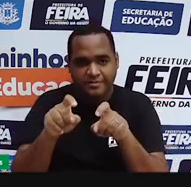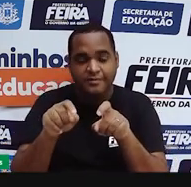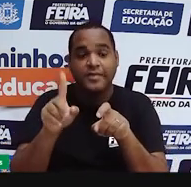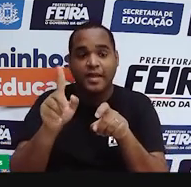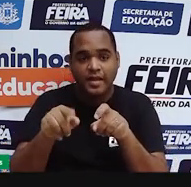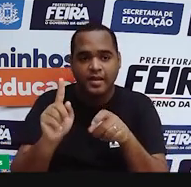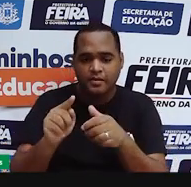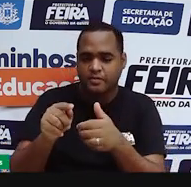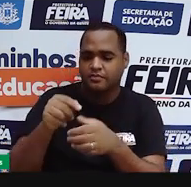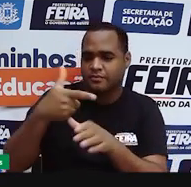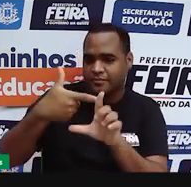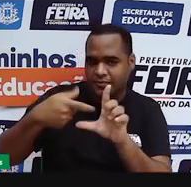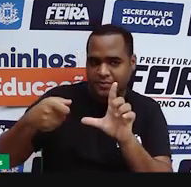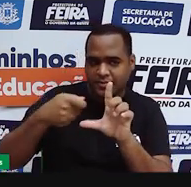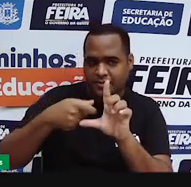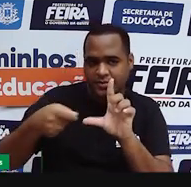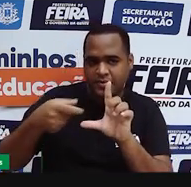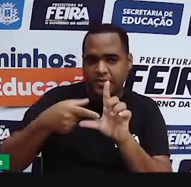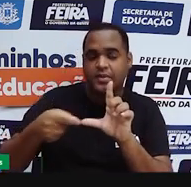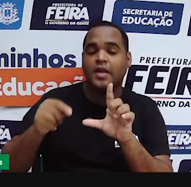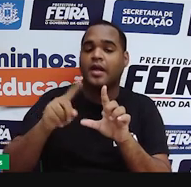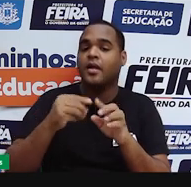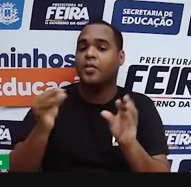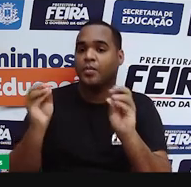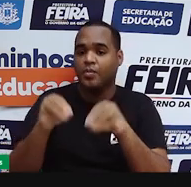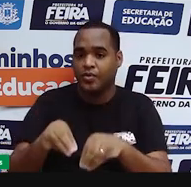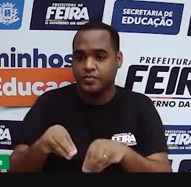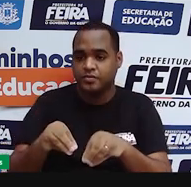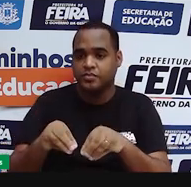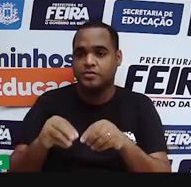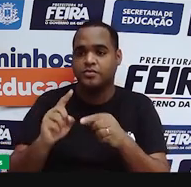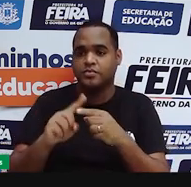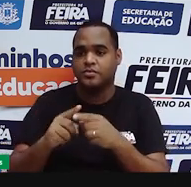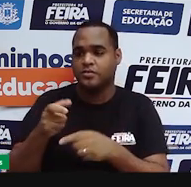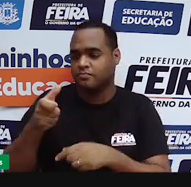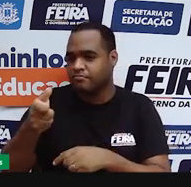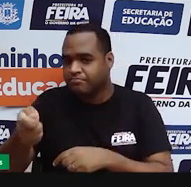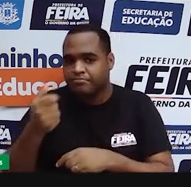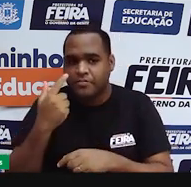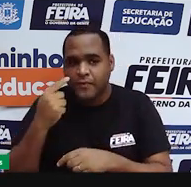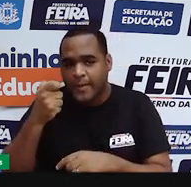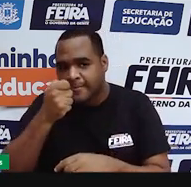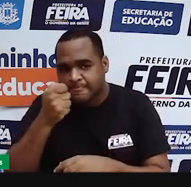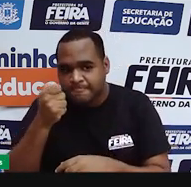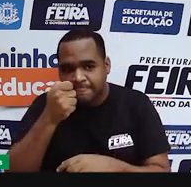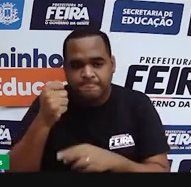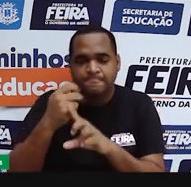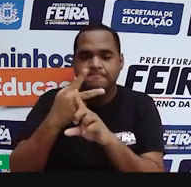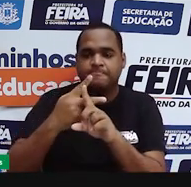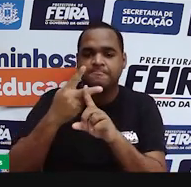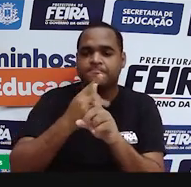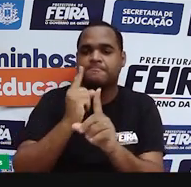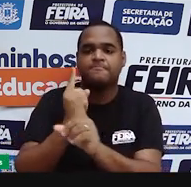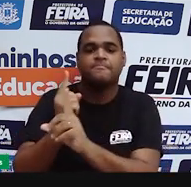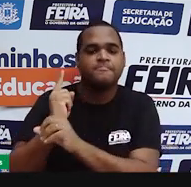Pronto. Colei o link. Vou na lupa aqui para ele pesquisar. Vamos ver o que é ele vai me dizer.